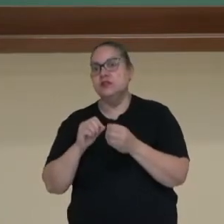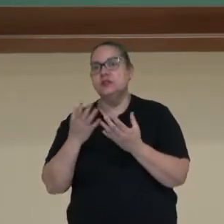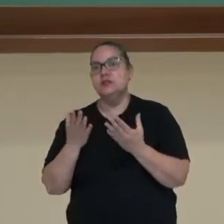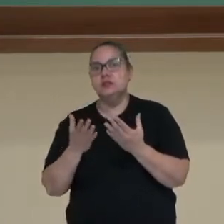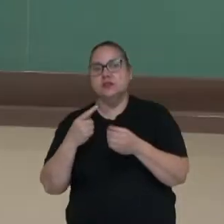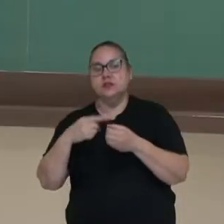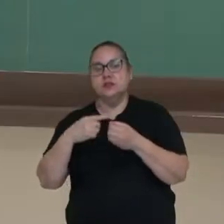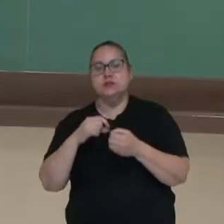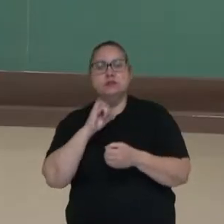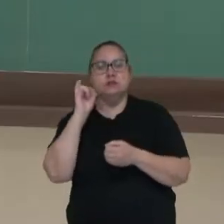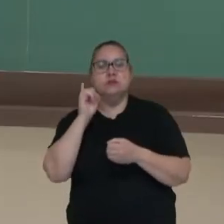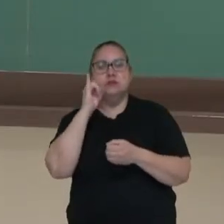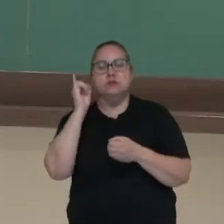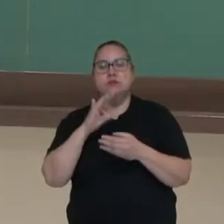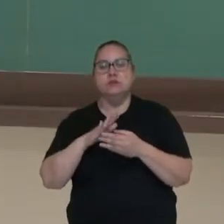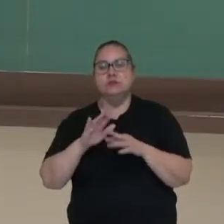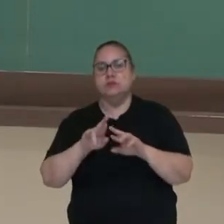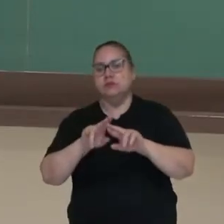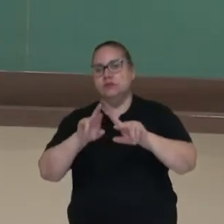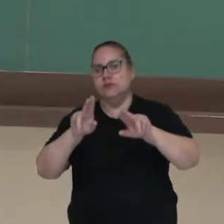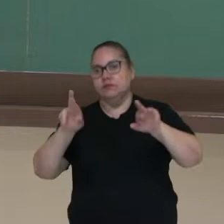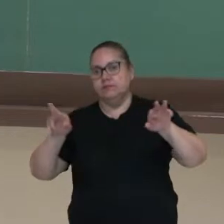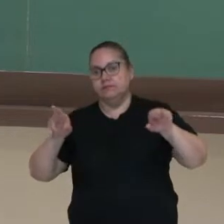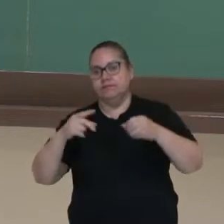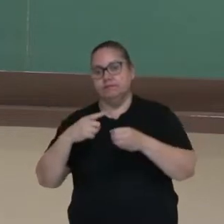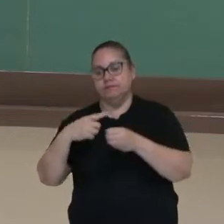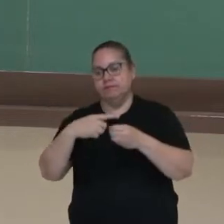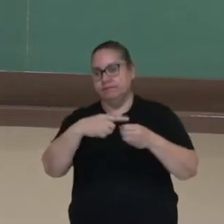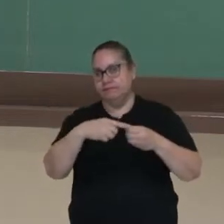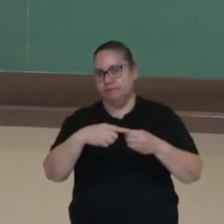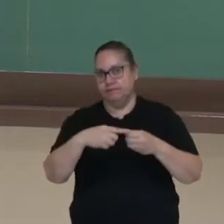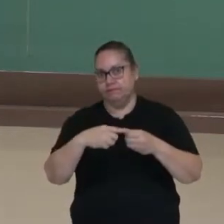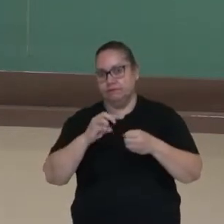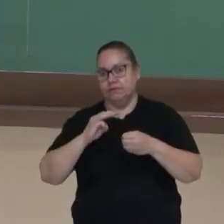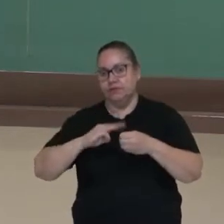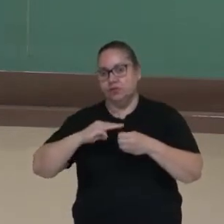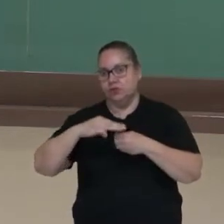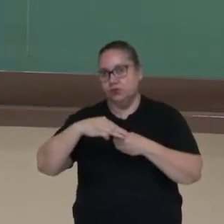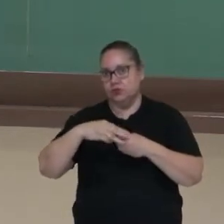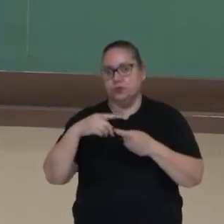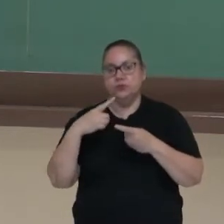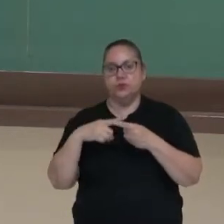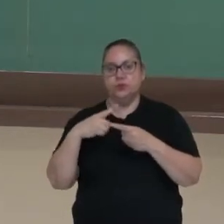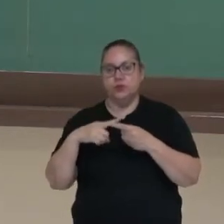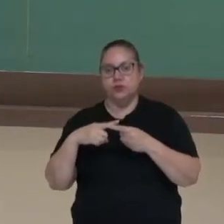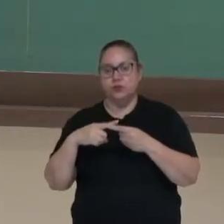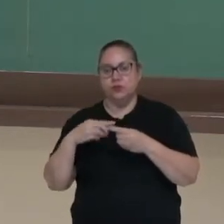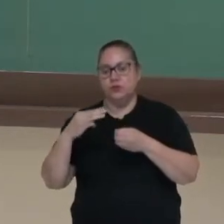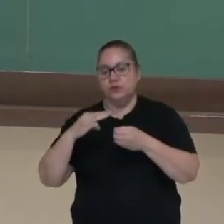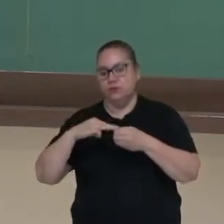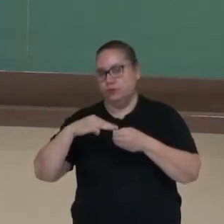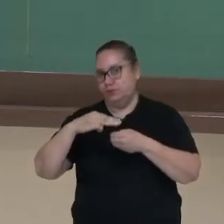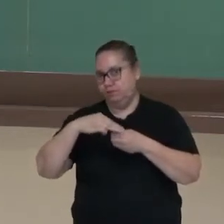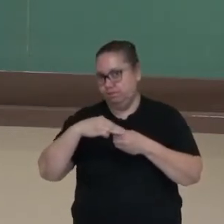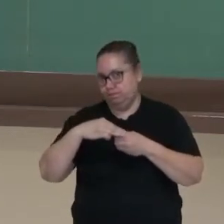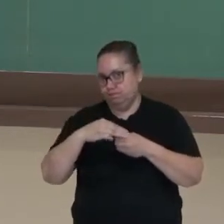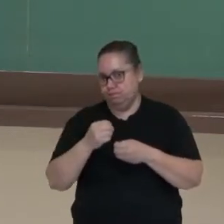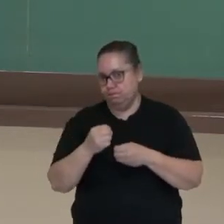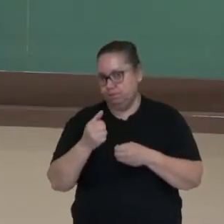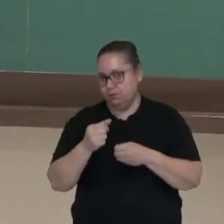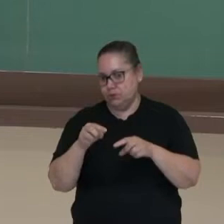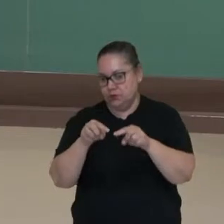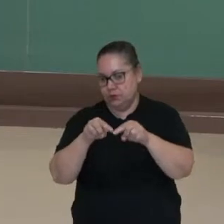Para isso é importante diferenciarmos cidade e município, pois o município é uma porção